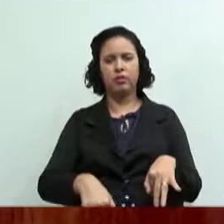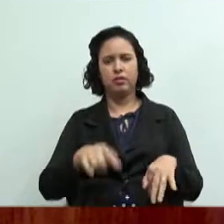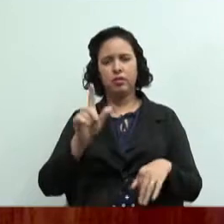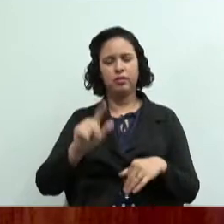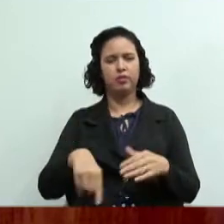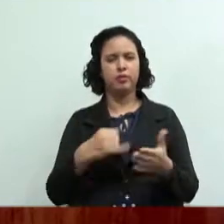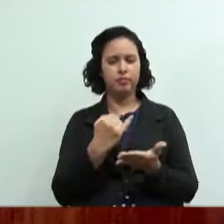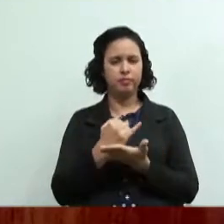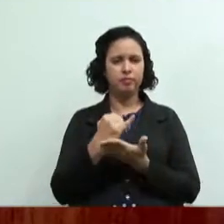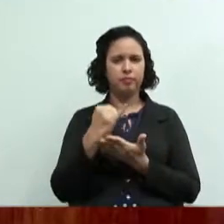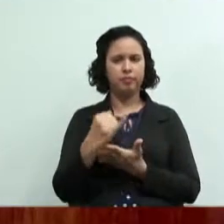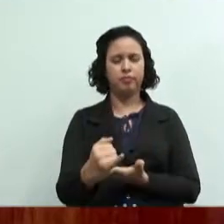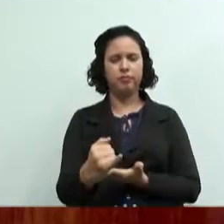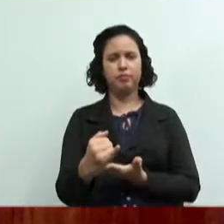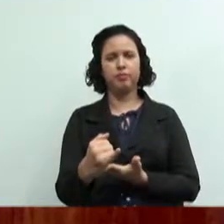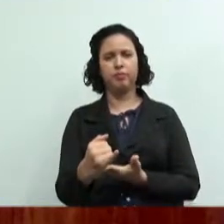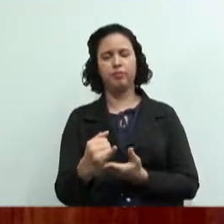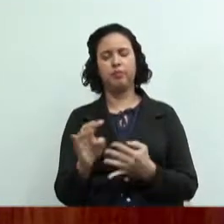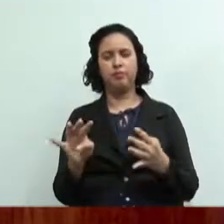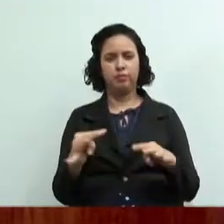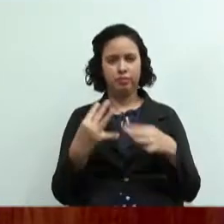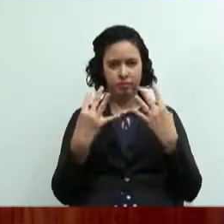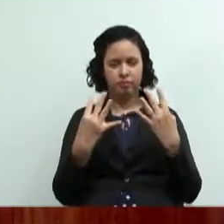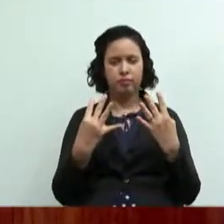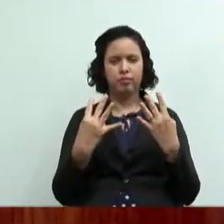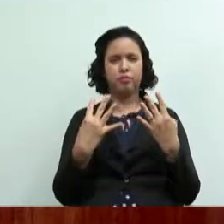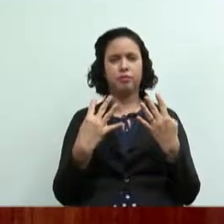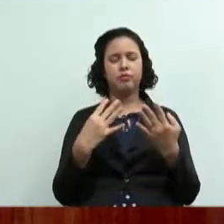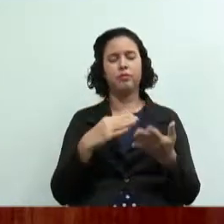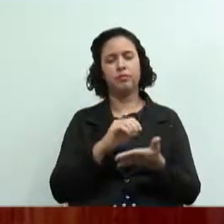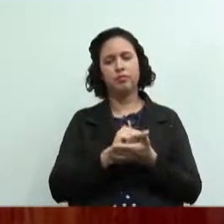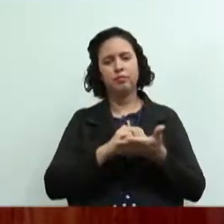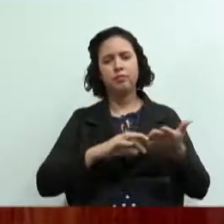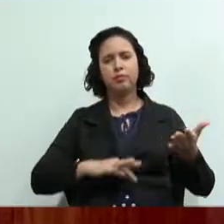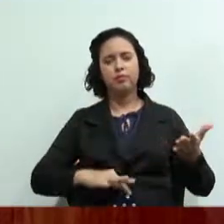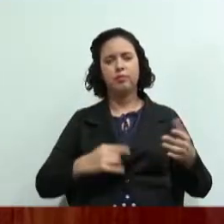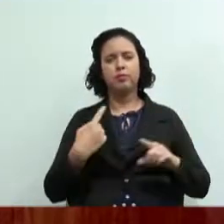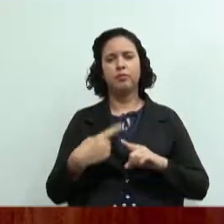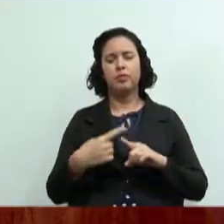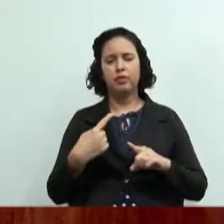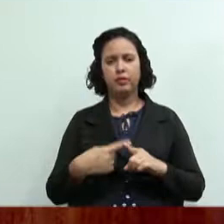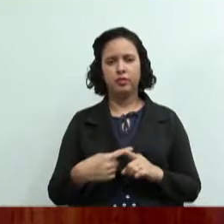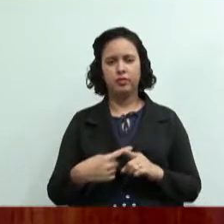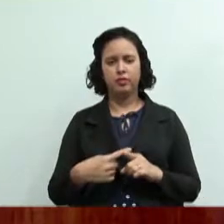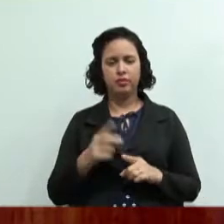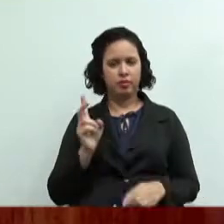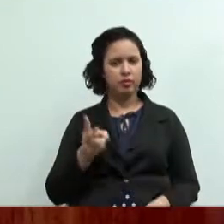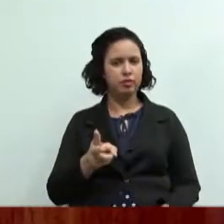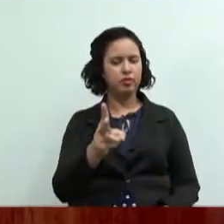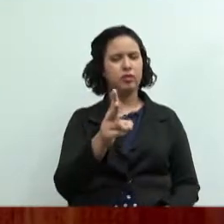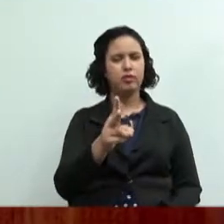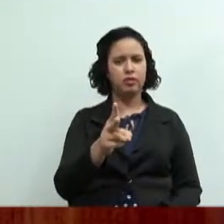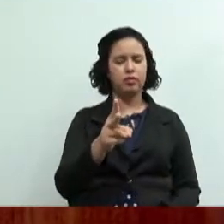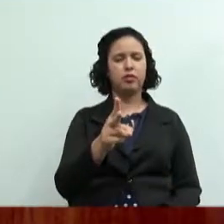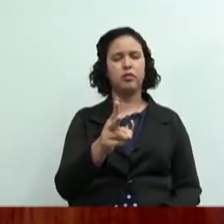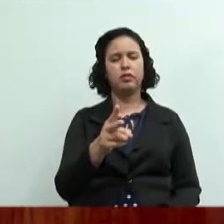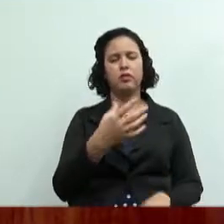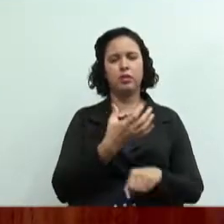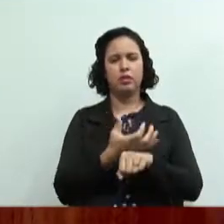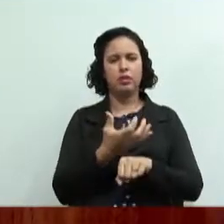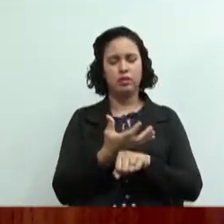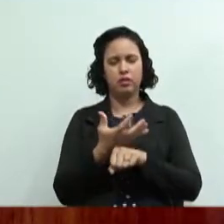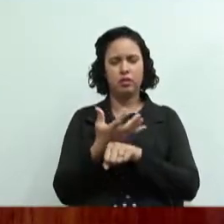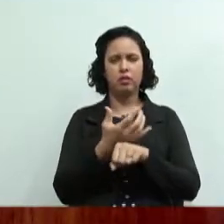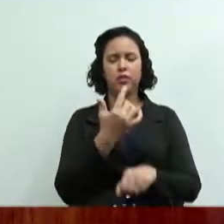bastante atenção a esse trabalho porque ele vai continuar nos próximos semestres e é ele que vai